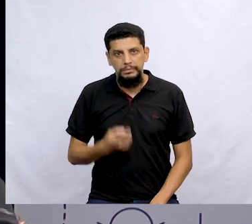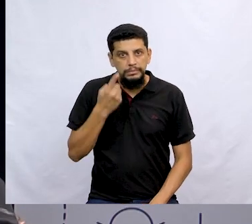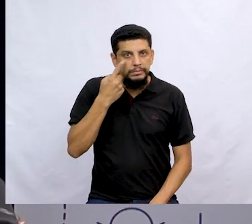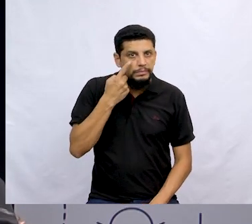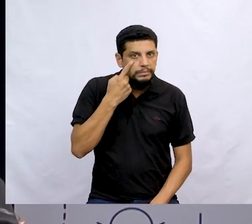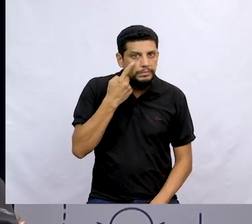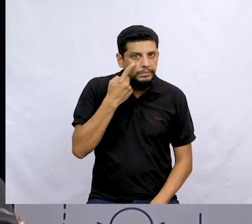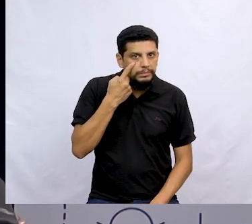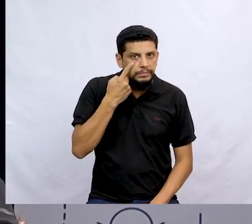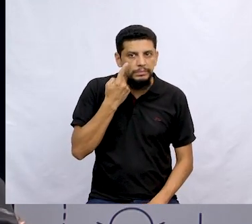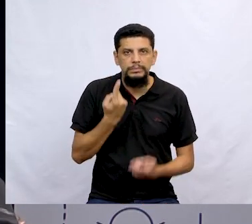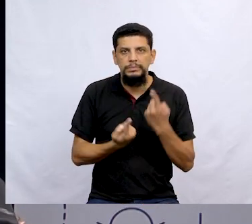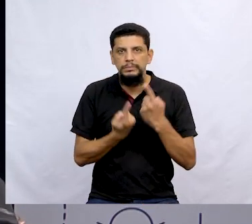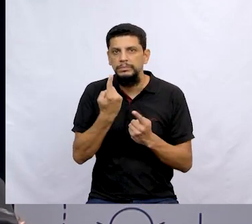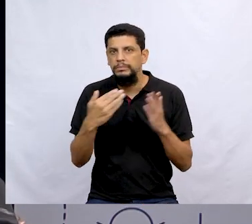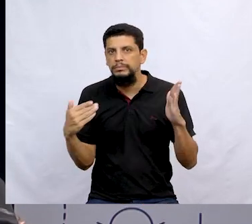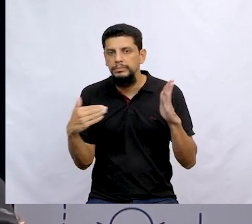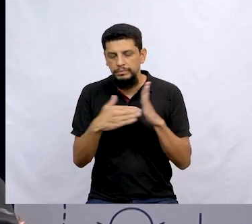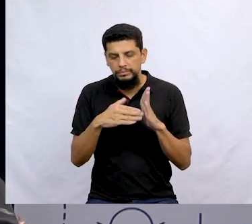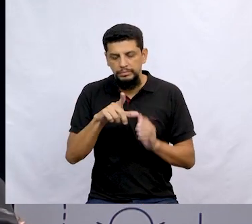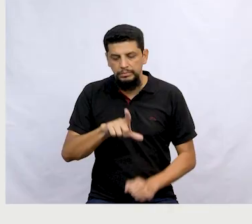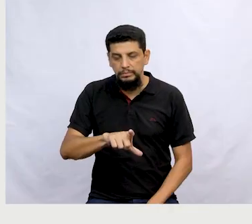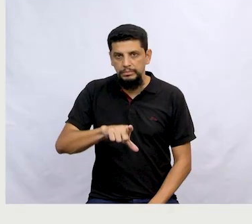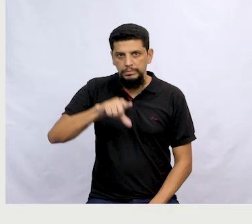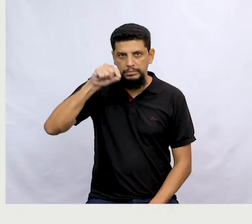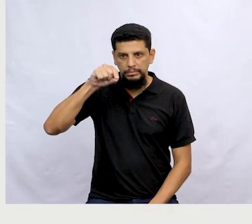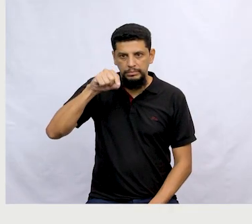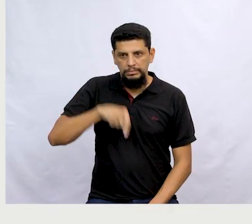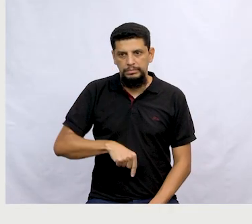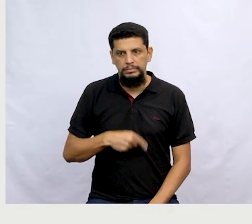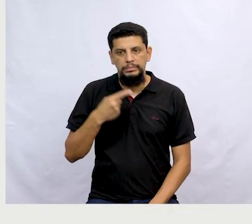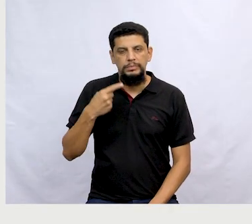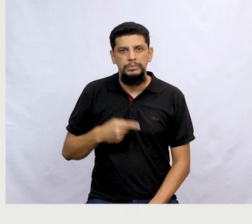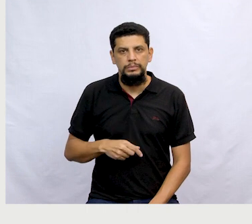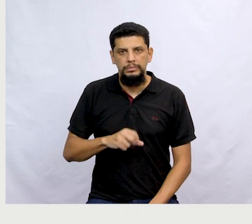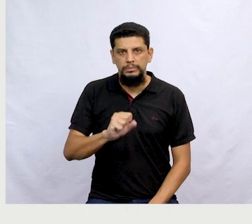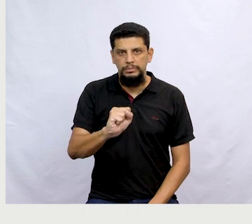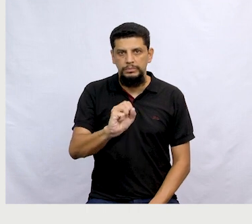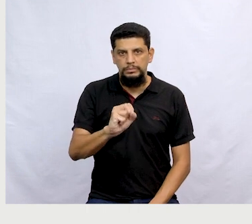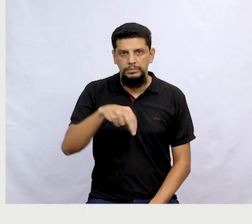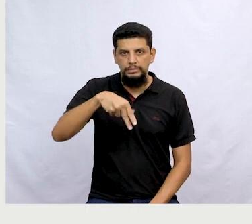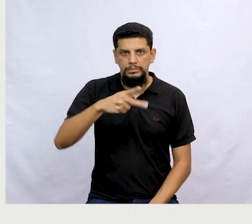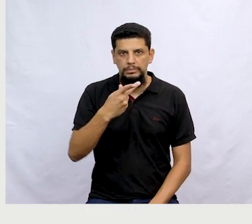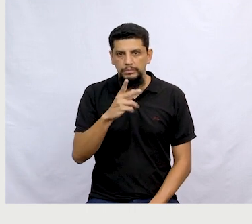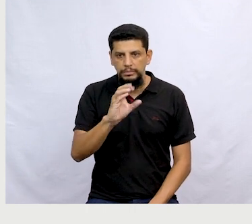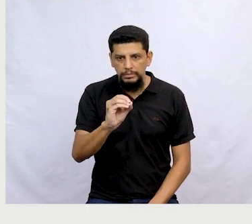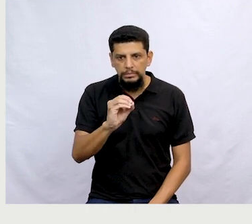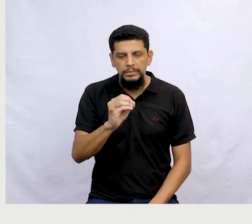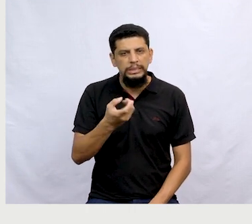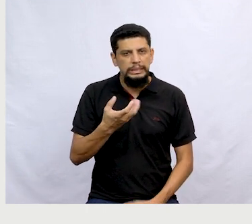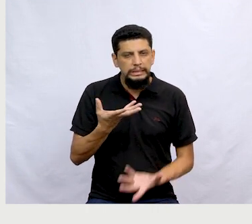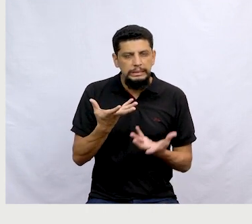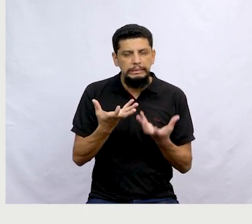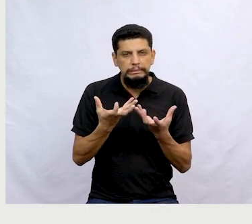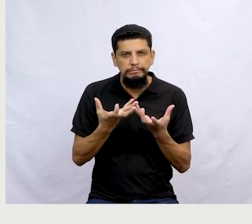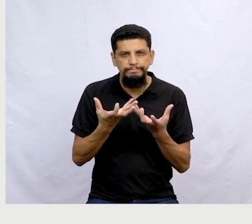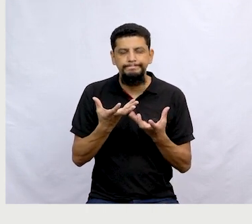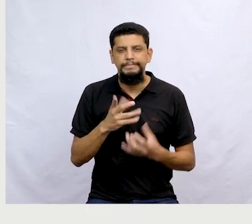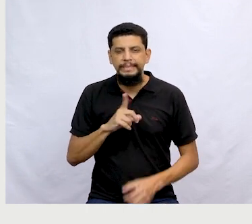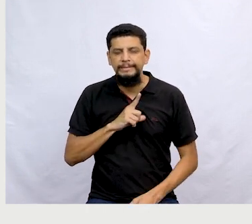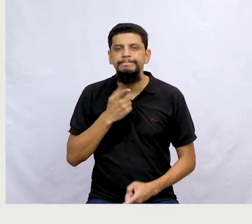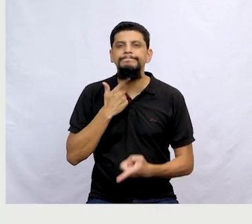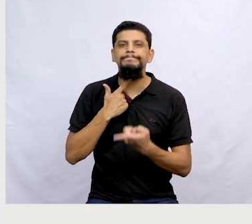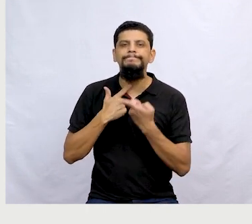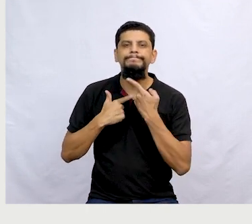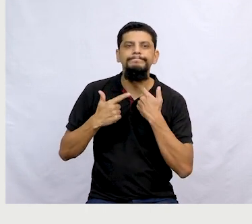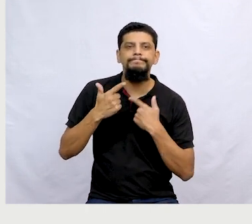Olha lá, gente. Qual que é a última opção, então? É o sonho, aquele que a gente quer. Sabe aquela coisa que você